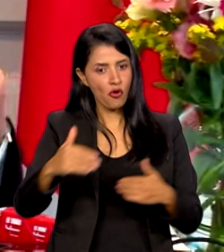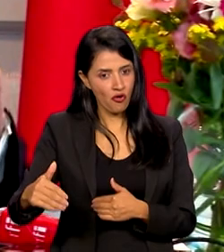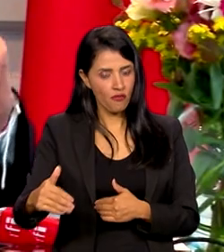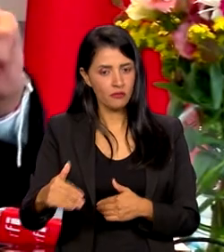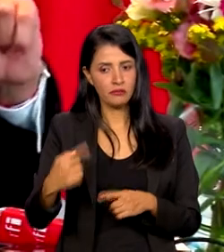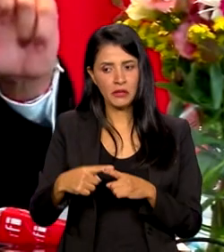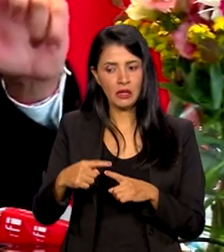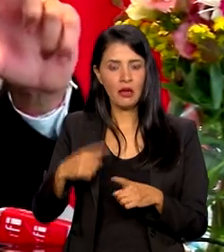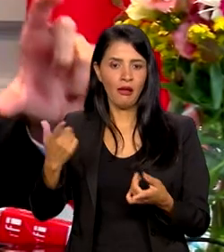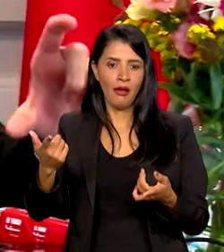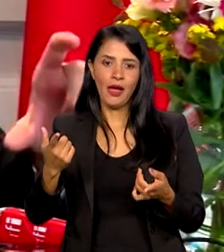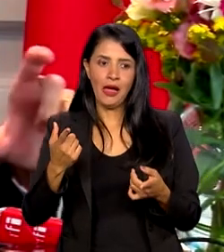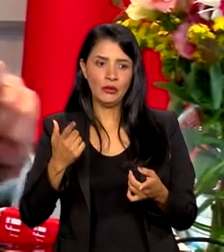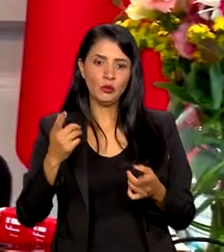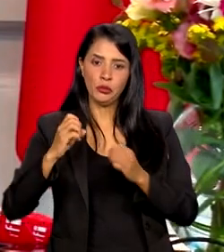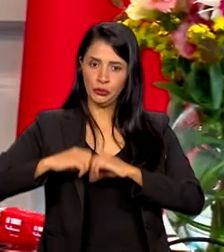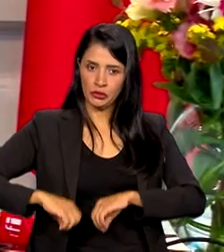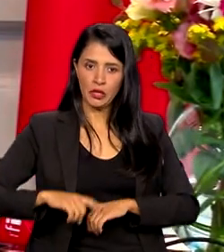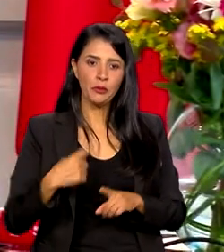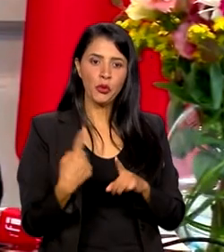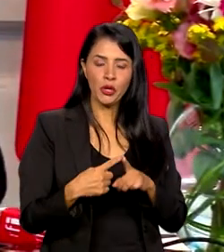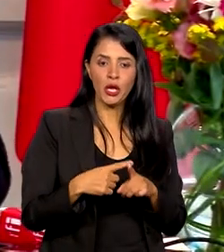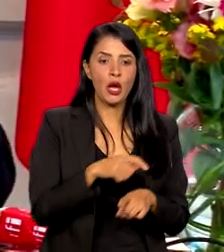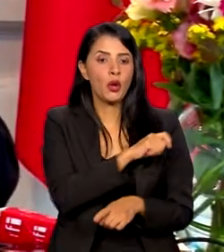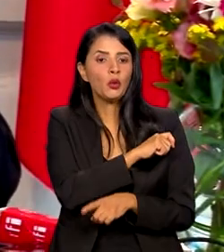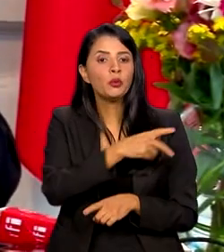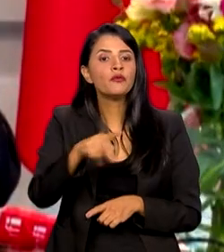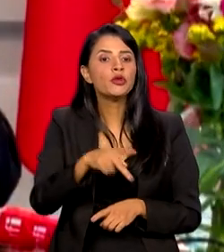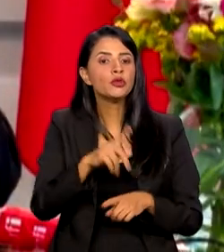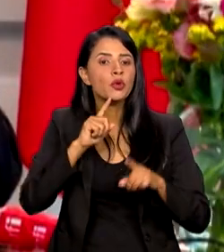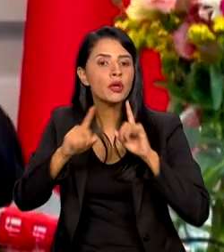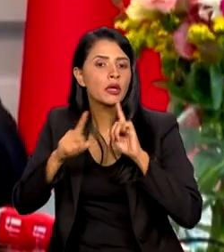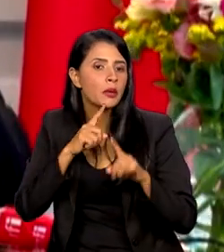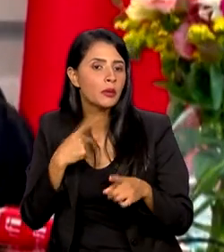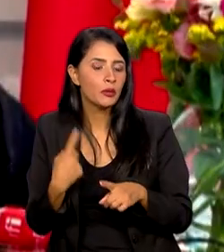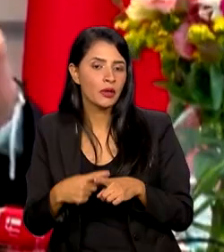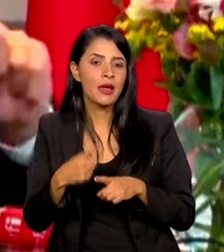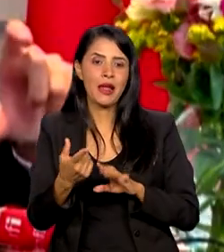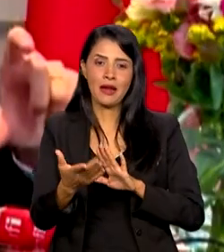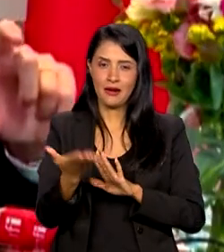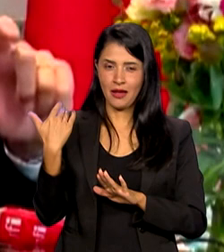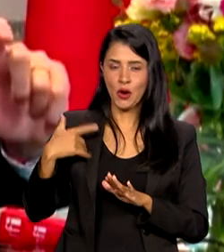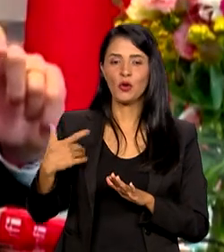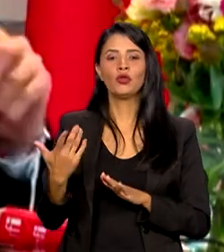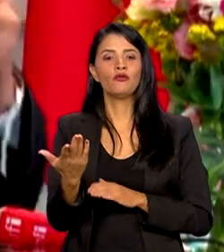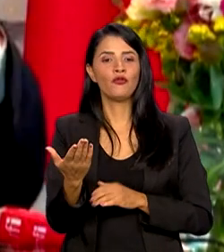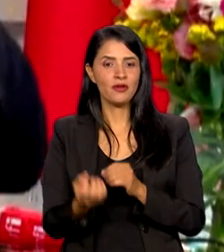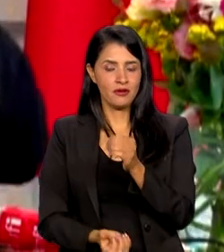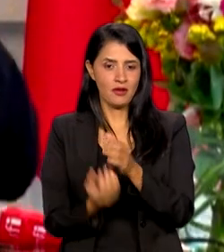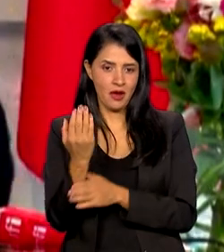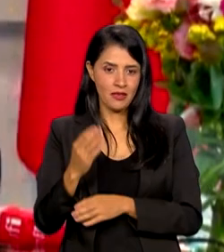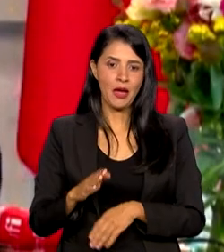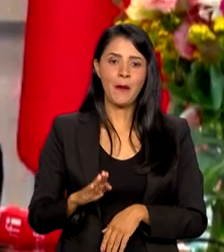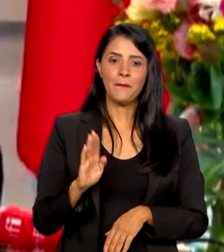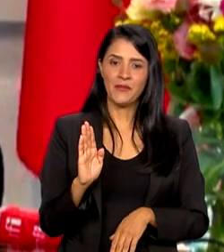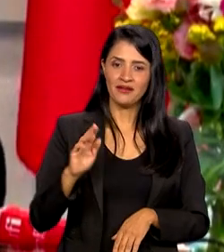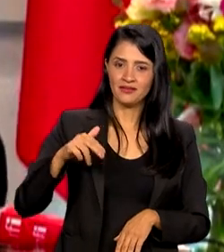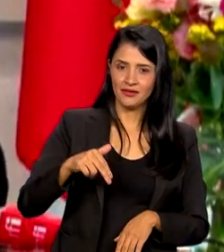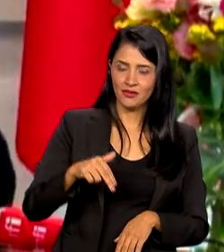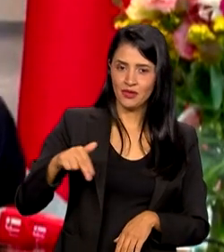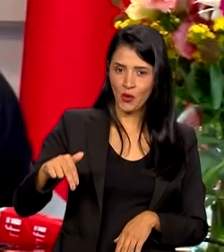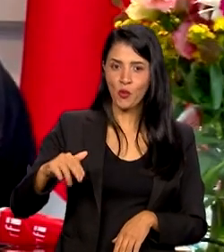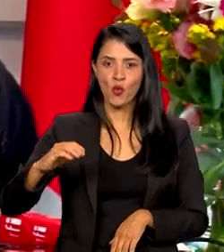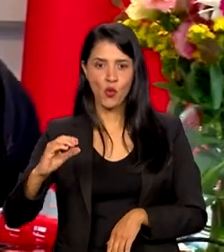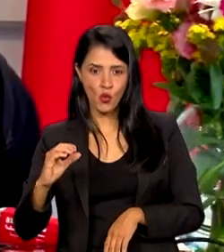por parte de alunos e por parte de professores? Quando foi criada a Base Nacional Comum Curricular, houve uma redução de carga horária.